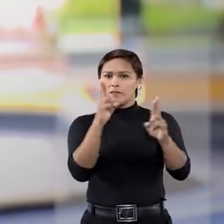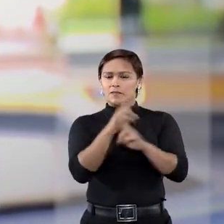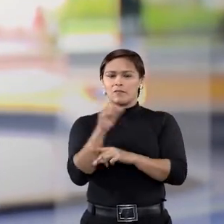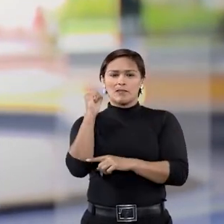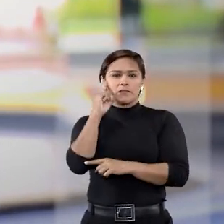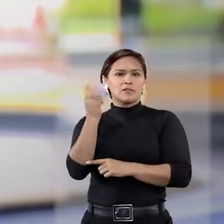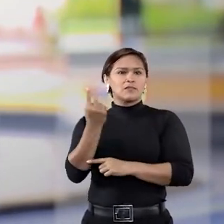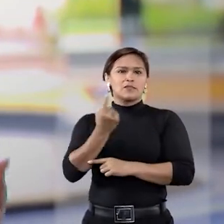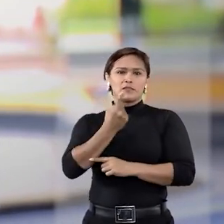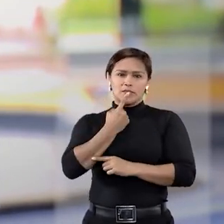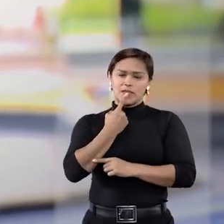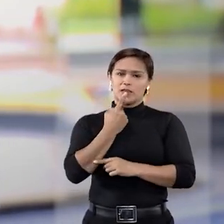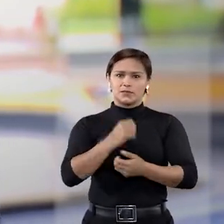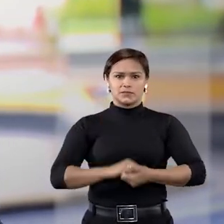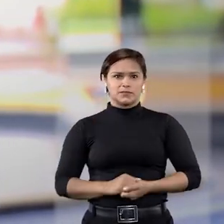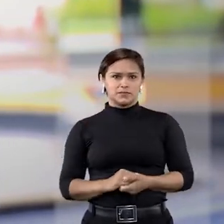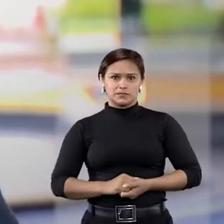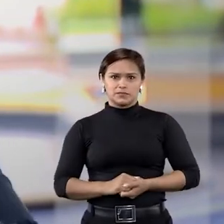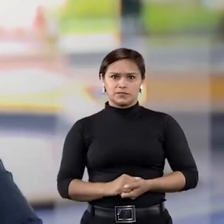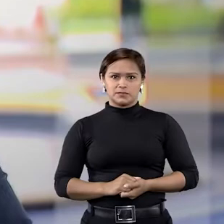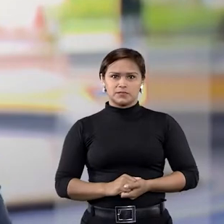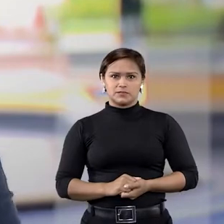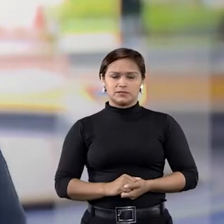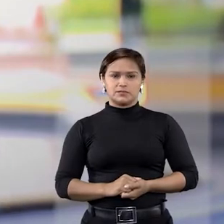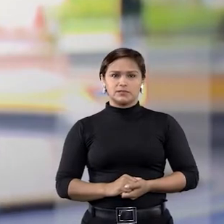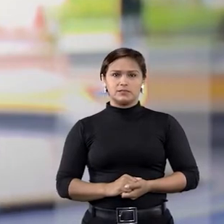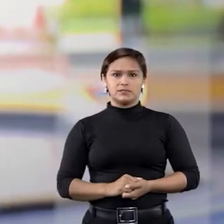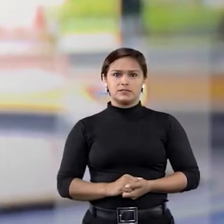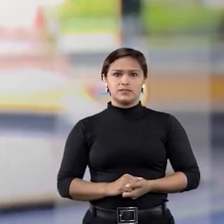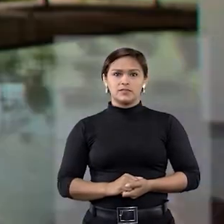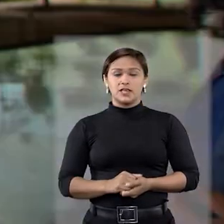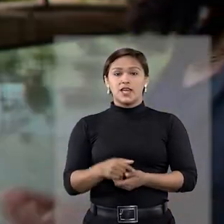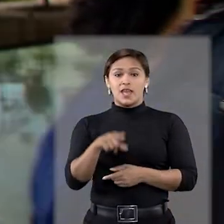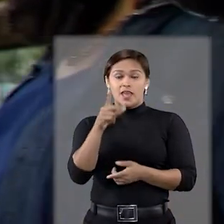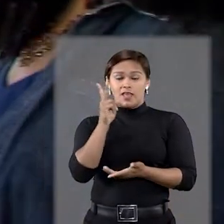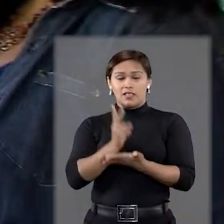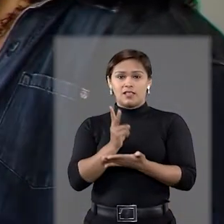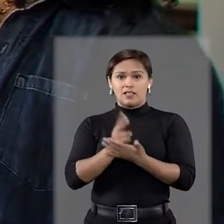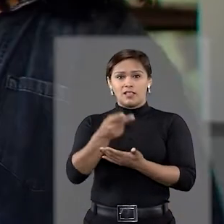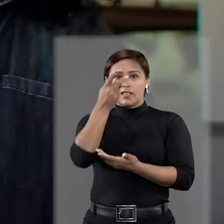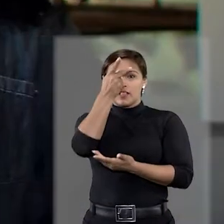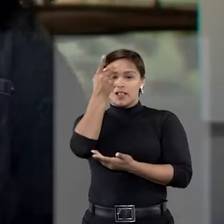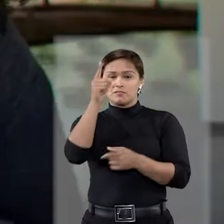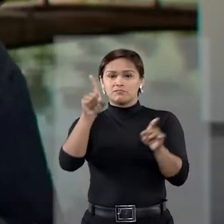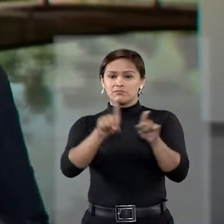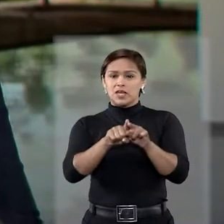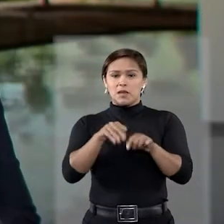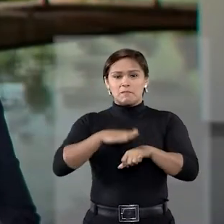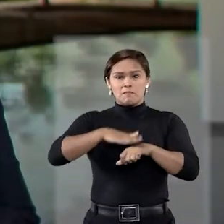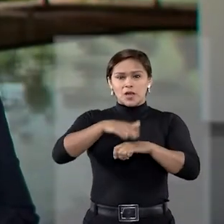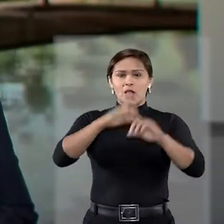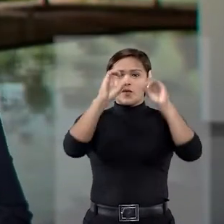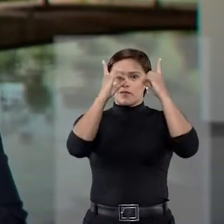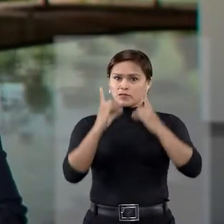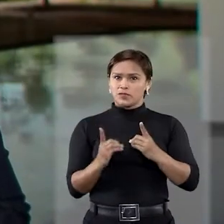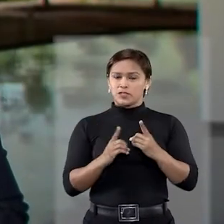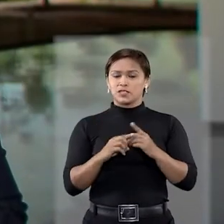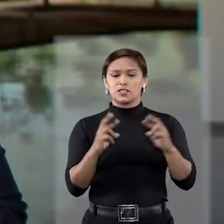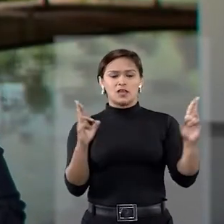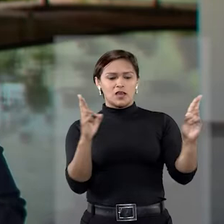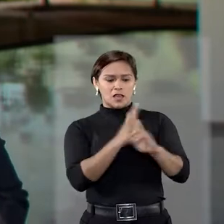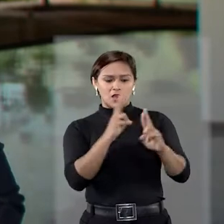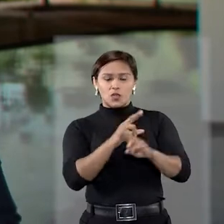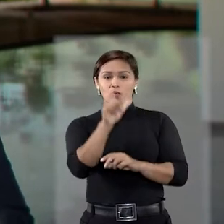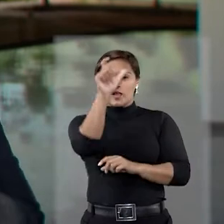seu relacionamento com a pessoa surda ainda mais agradável. E não se esqueça, por maior que seja a deficiência,